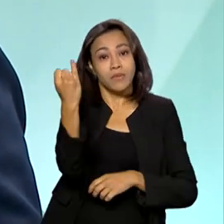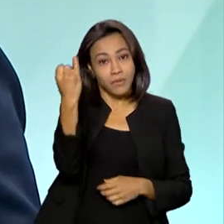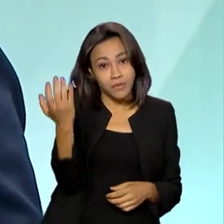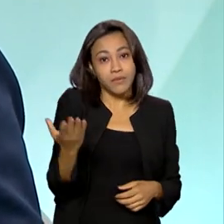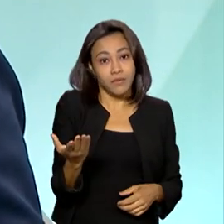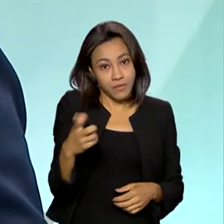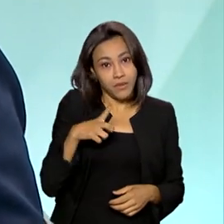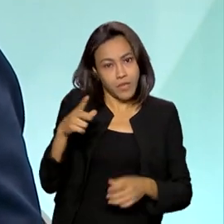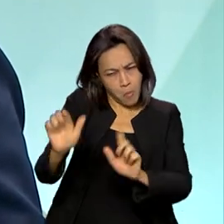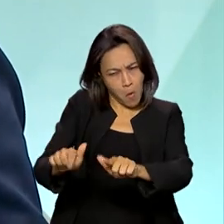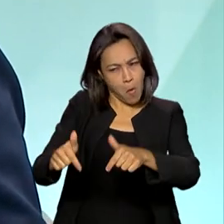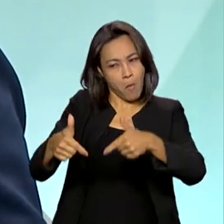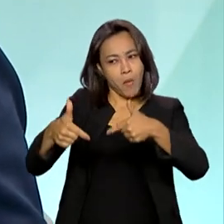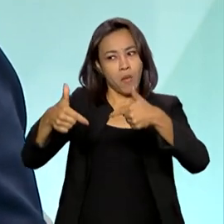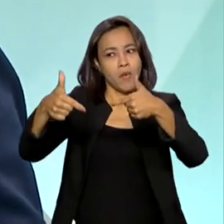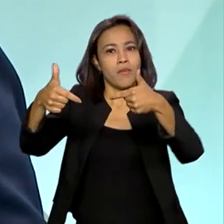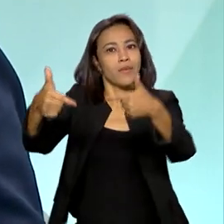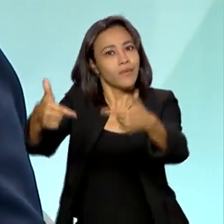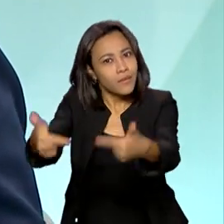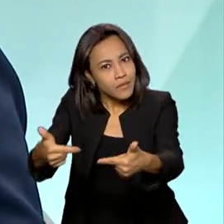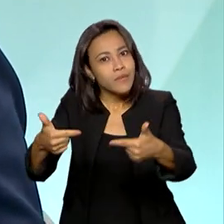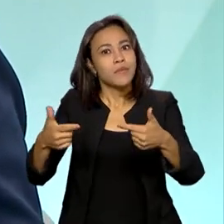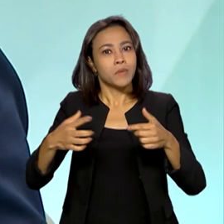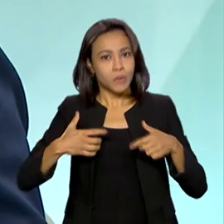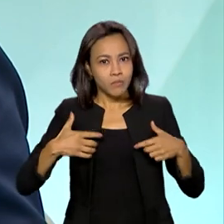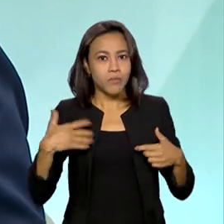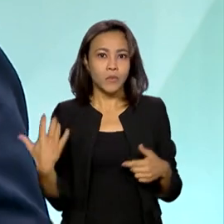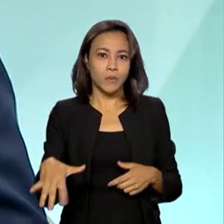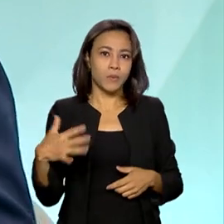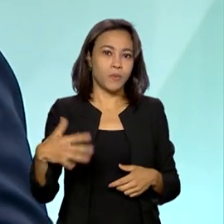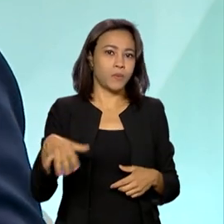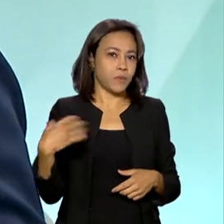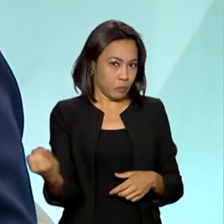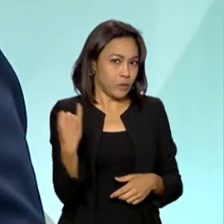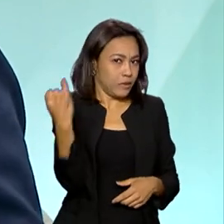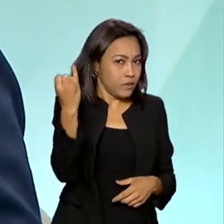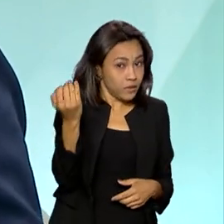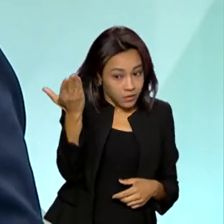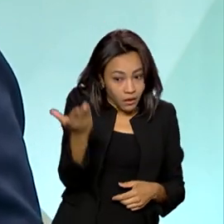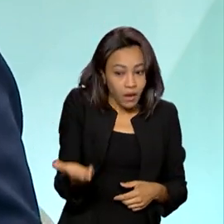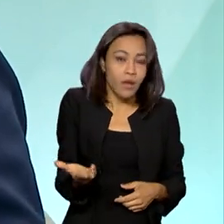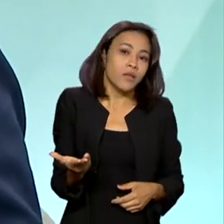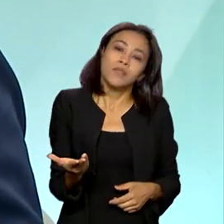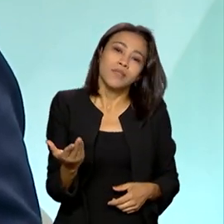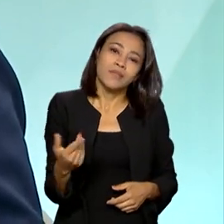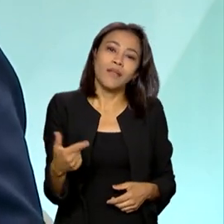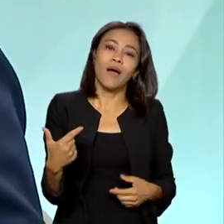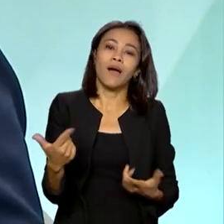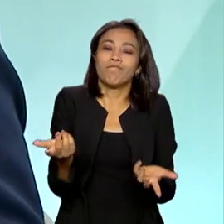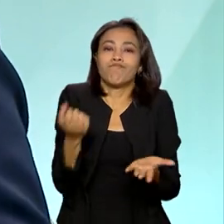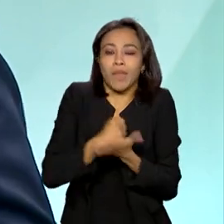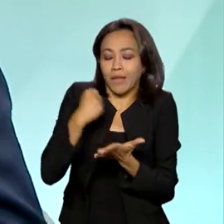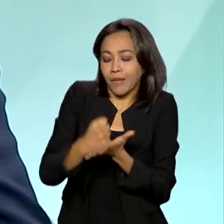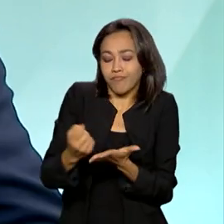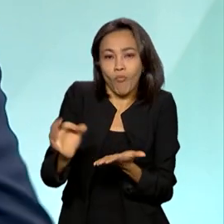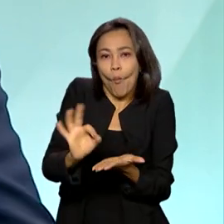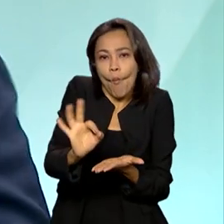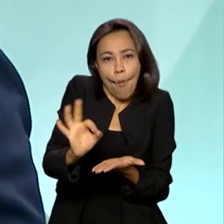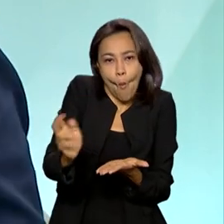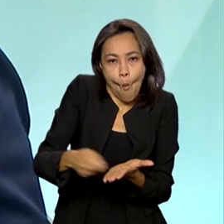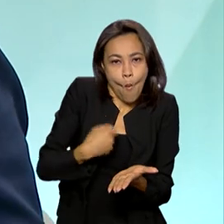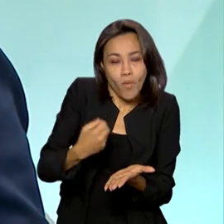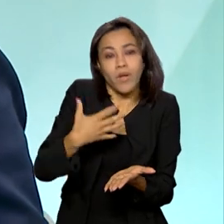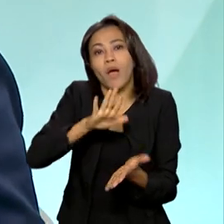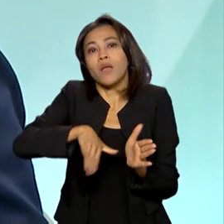que têm um desempenho no mercado de trabalho importante, que são, muitas vezes, eles estão no mercado informal e a gente, às vezes, acaba